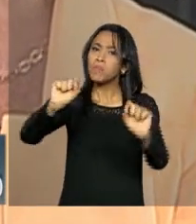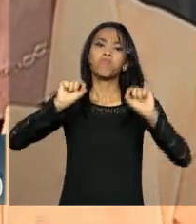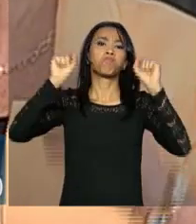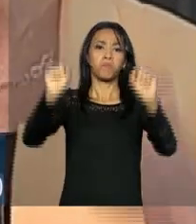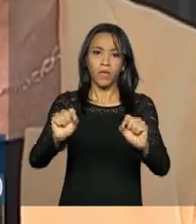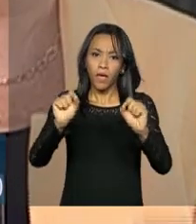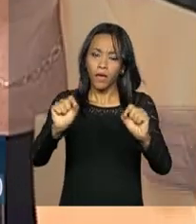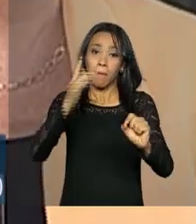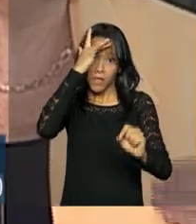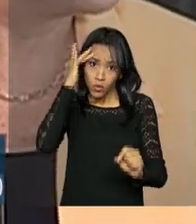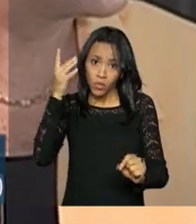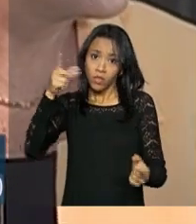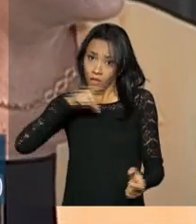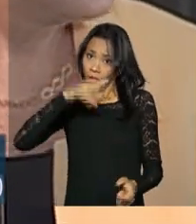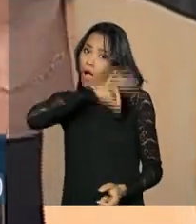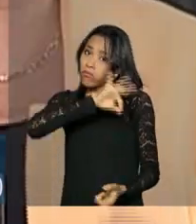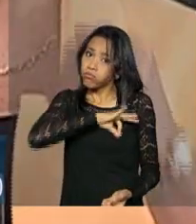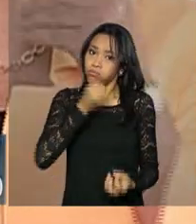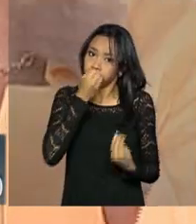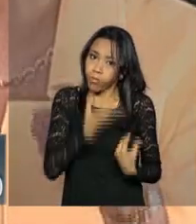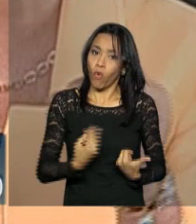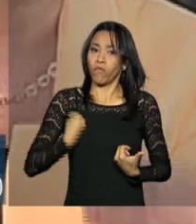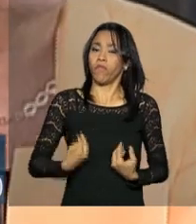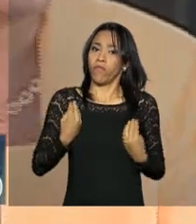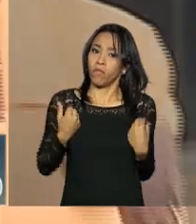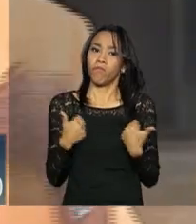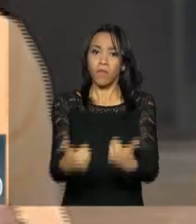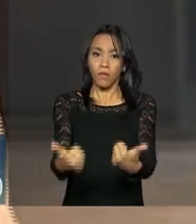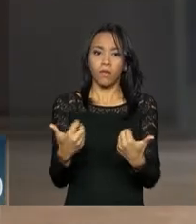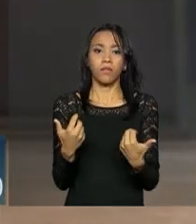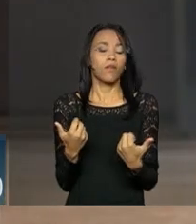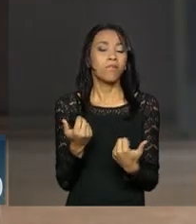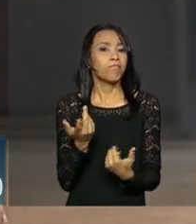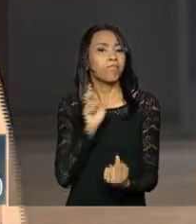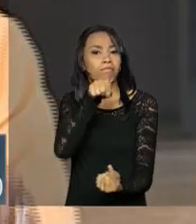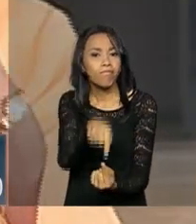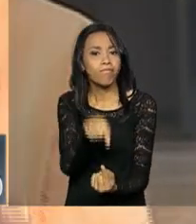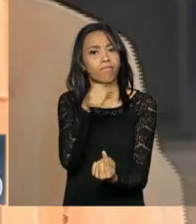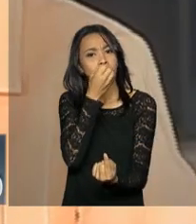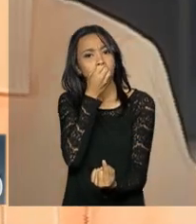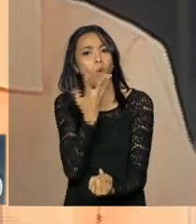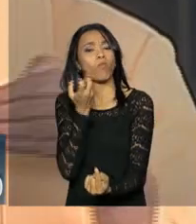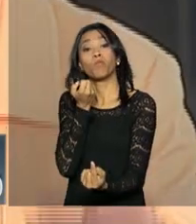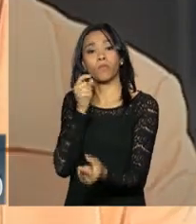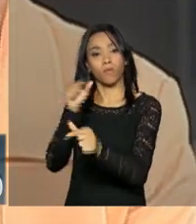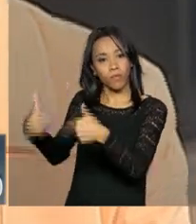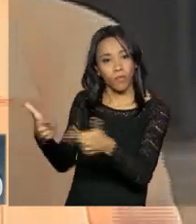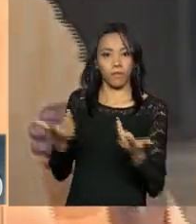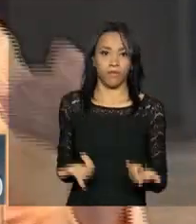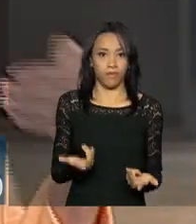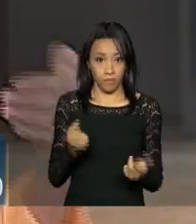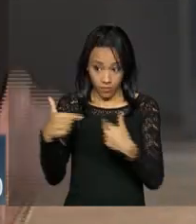pessoas com renda suficiente. E que condição suficiente? Para quê? Para ter um bom emprego. Para ter um bom